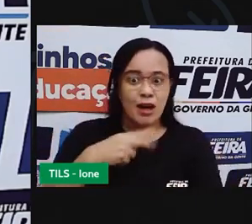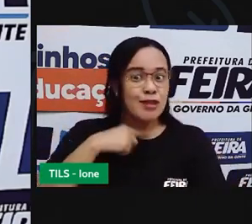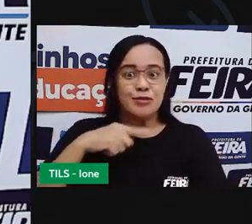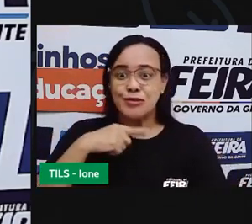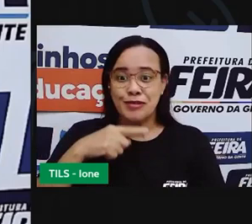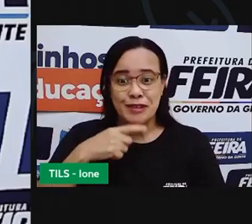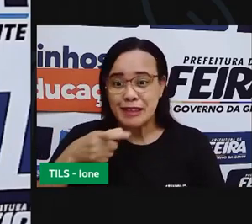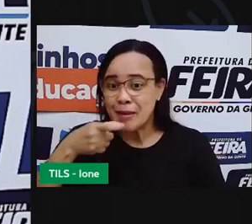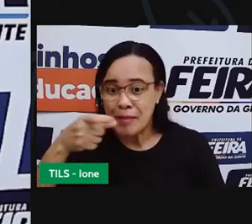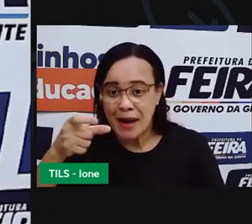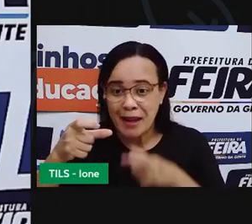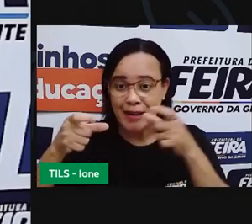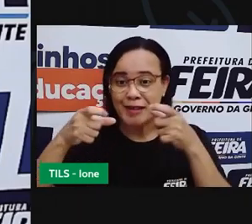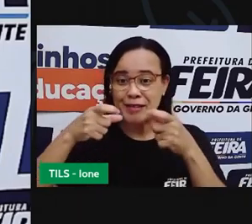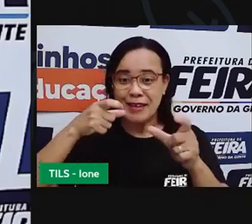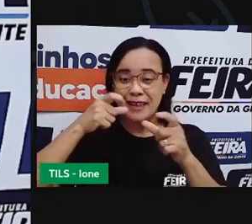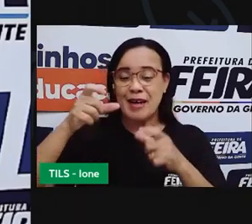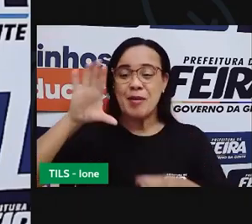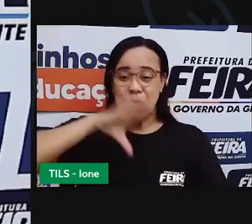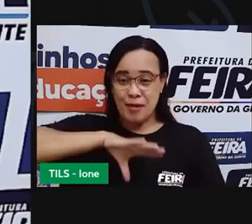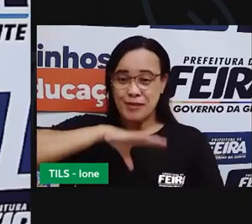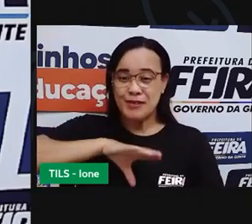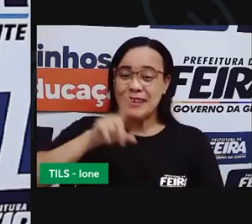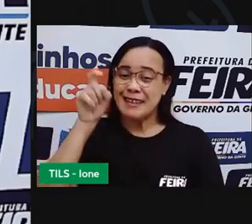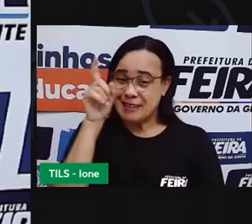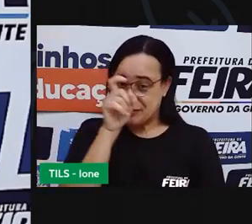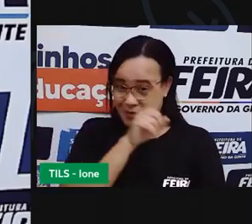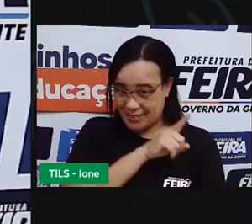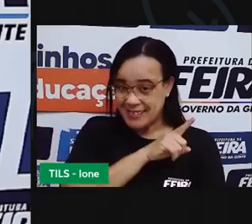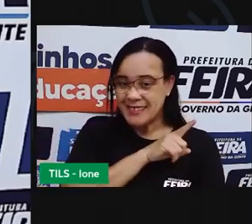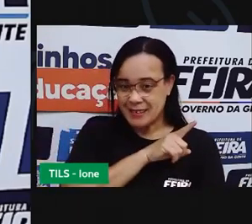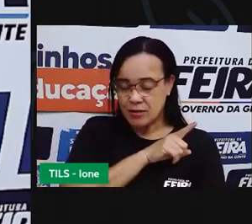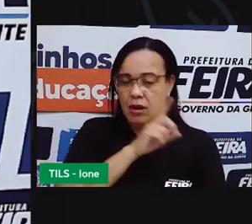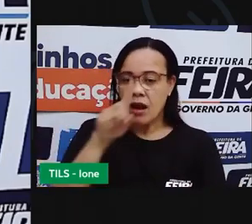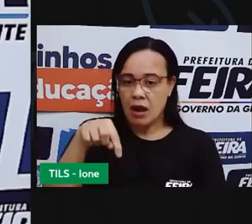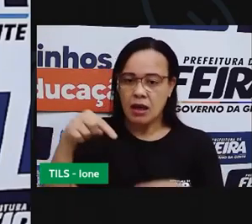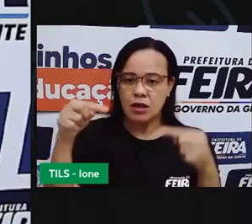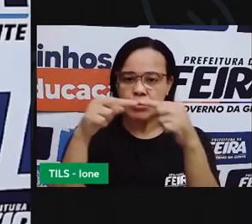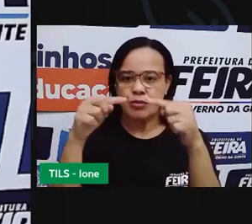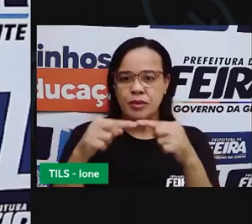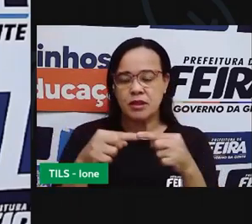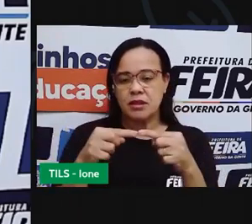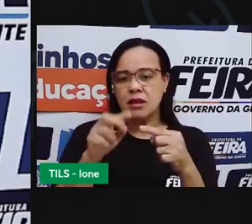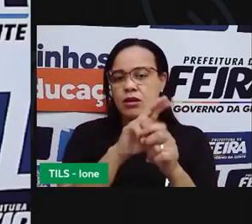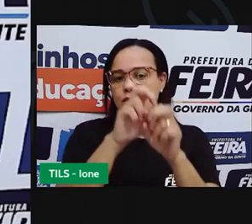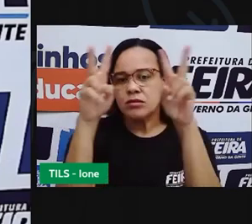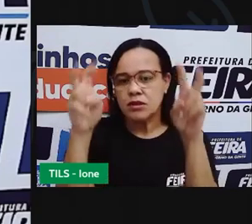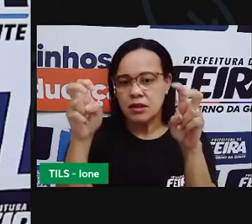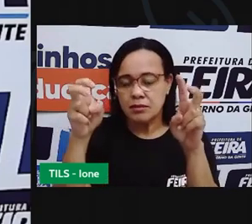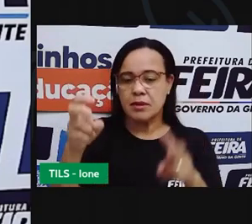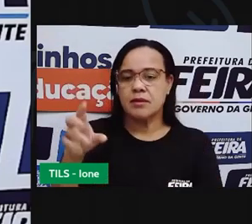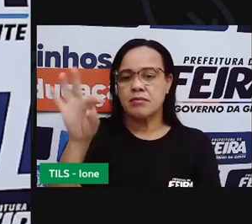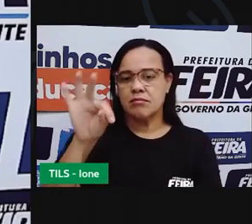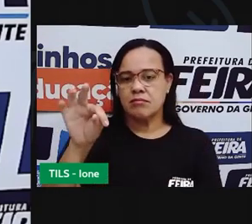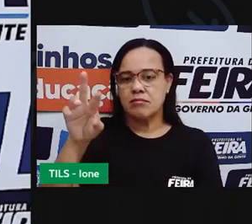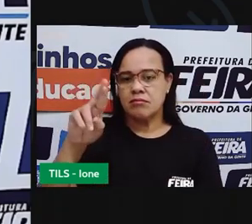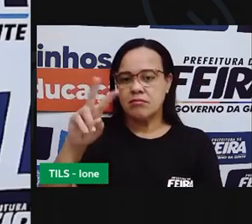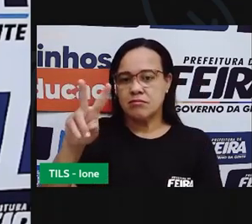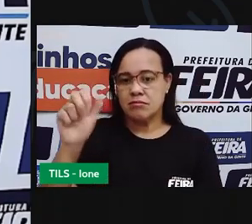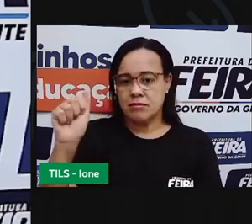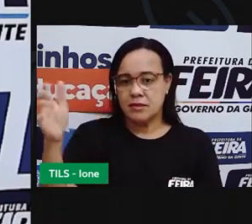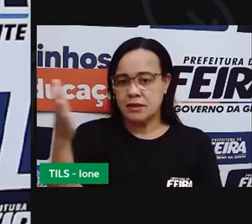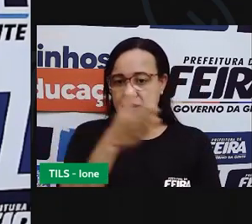trava a nossa língua. Porque são palavras, nos trava-línguas, tem palavras que